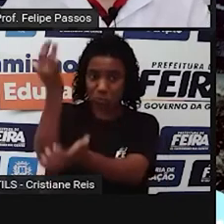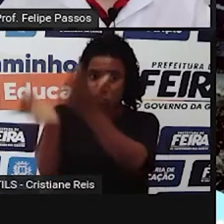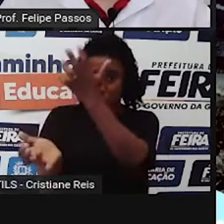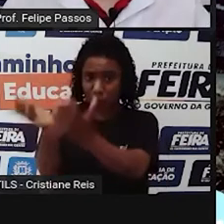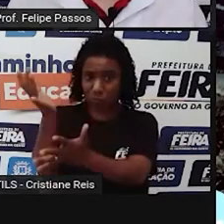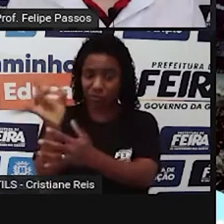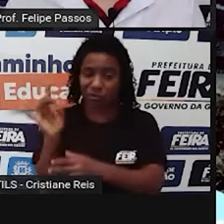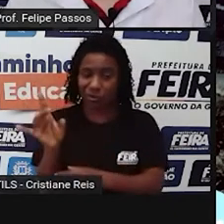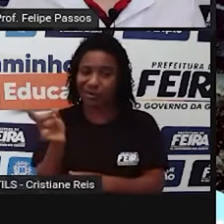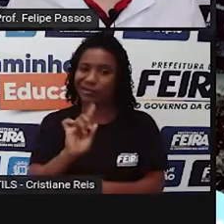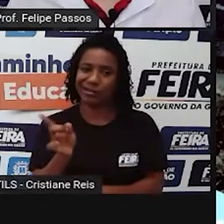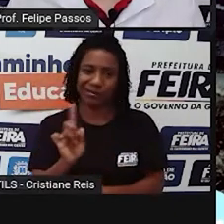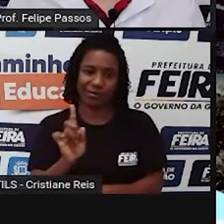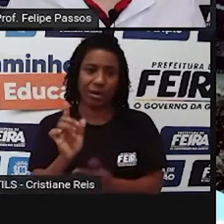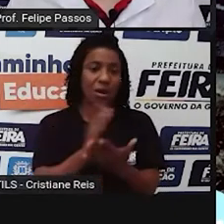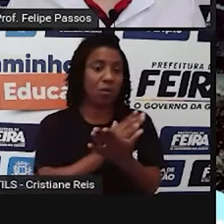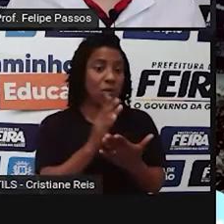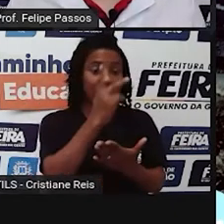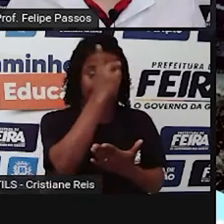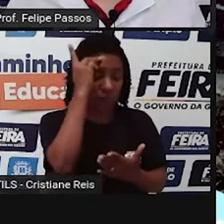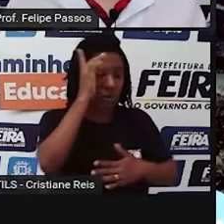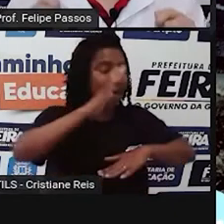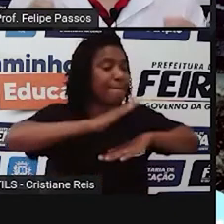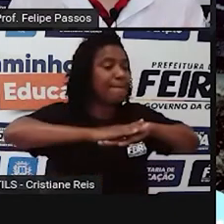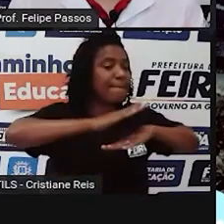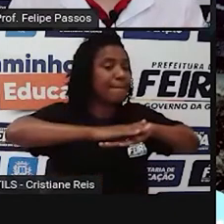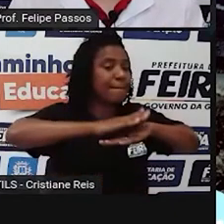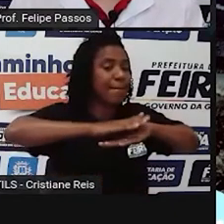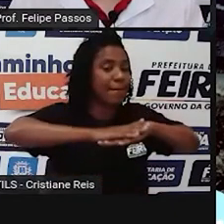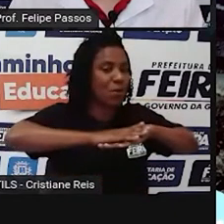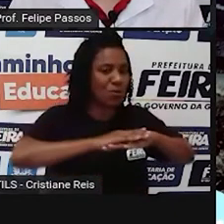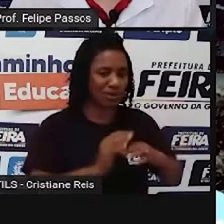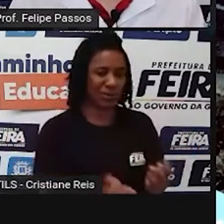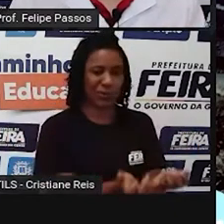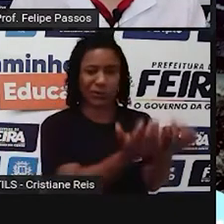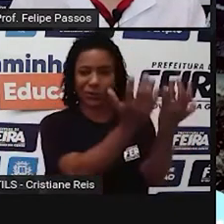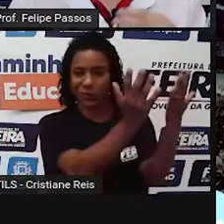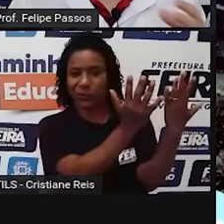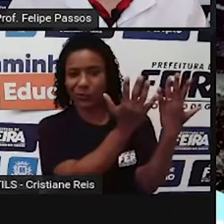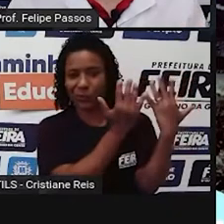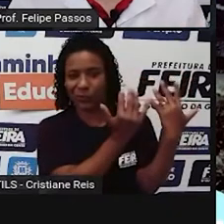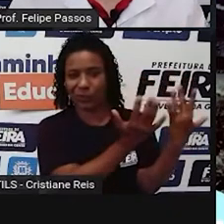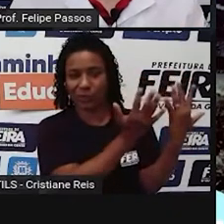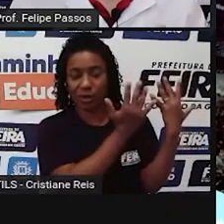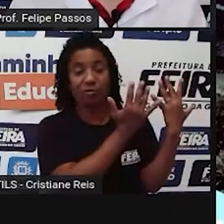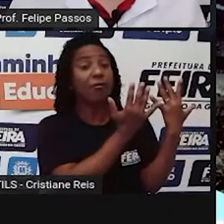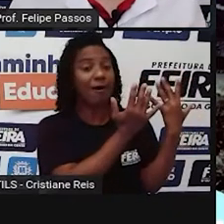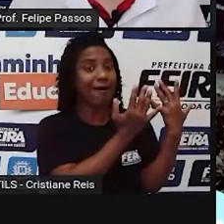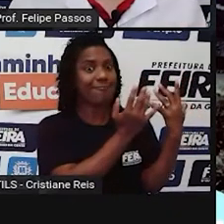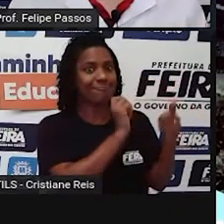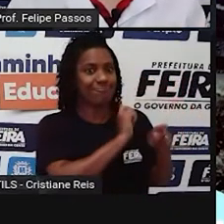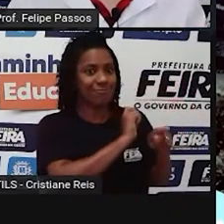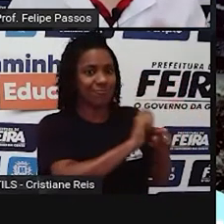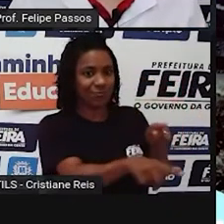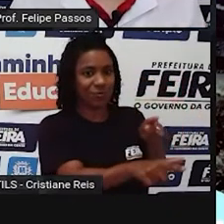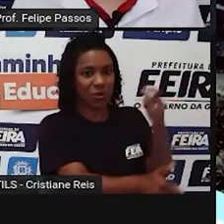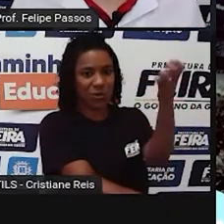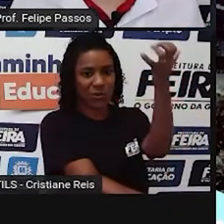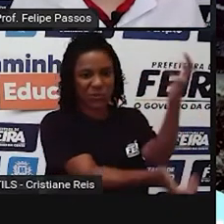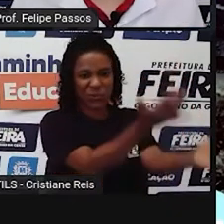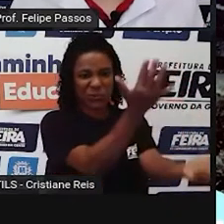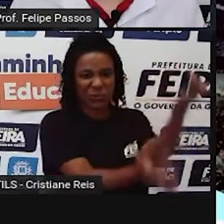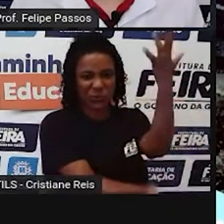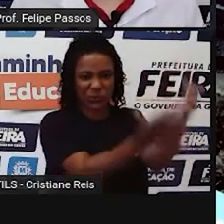pessoa quer plantar soja naquela terra ali, o ela faz? Bota fogo. E aí todas aquelas árvores, aquela vegetação vão ser